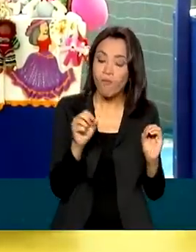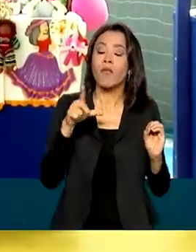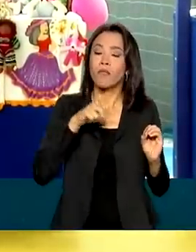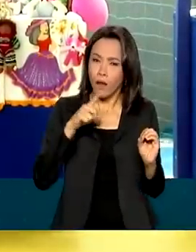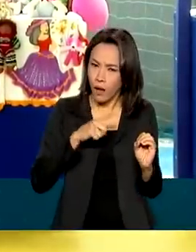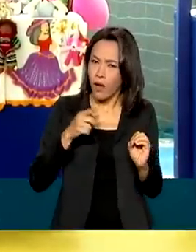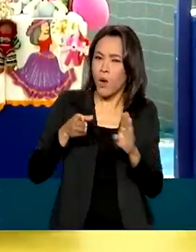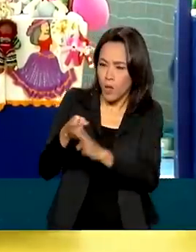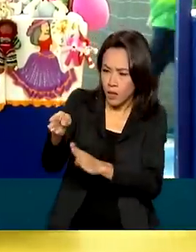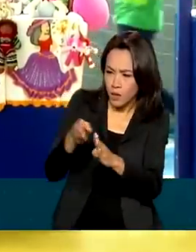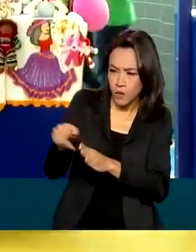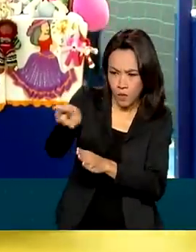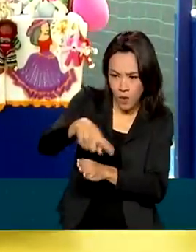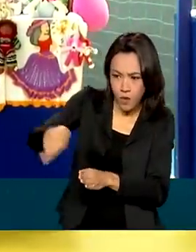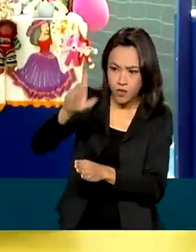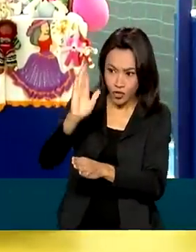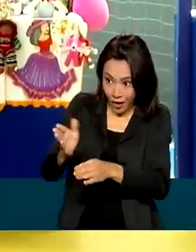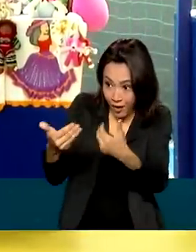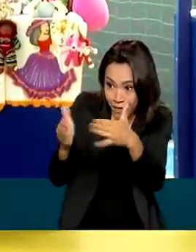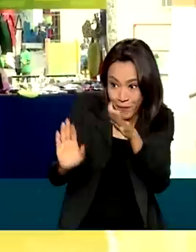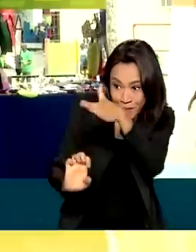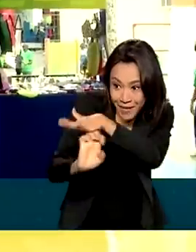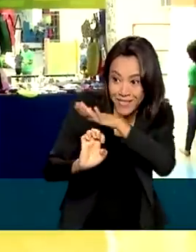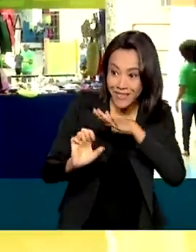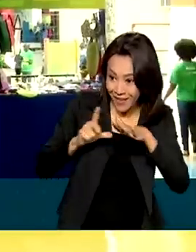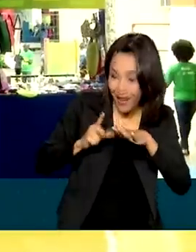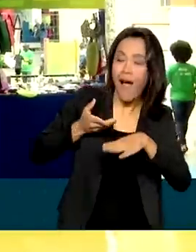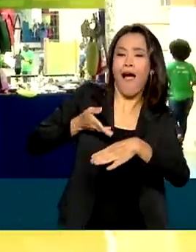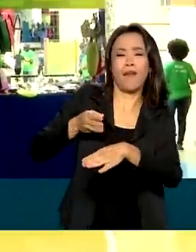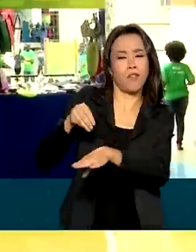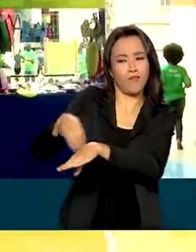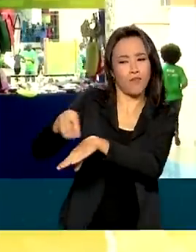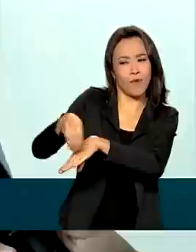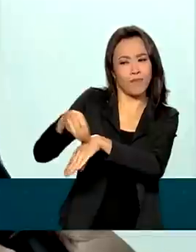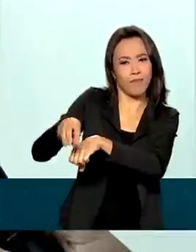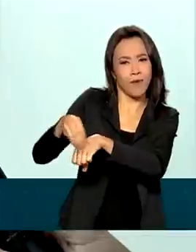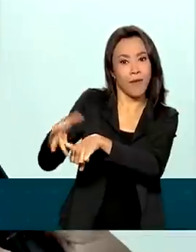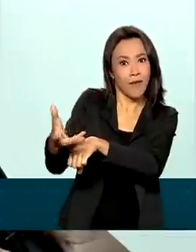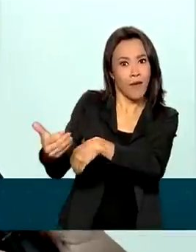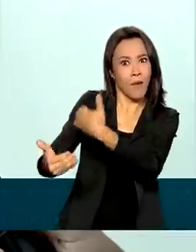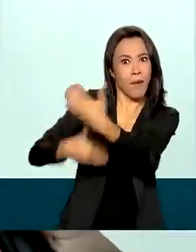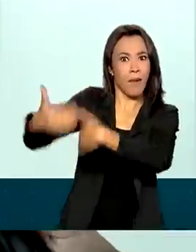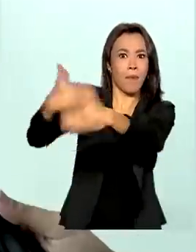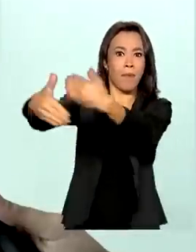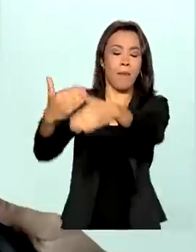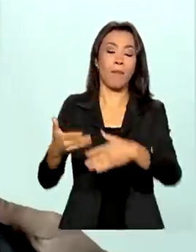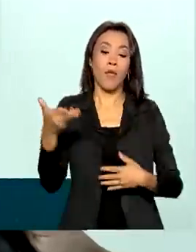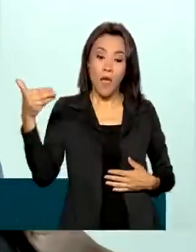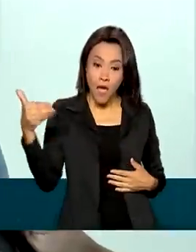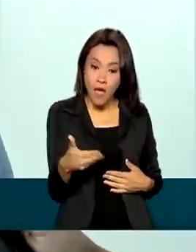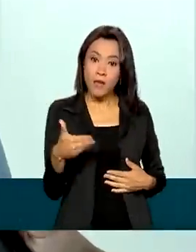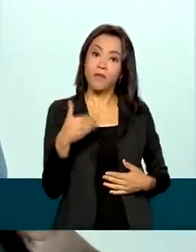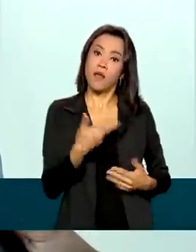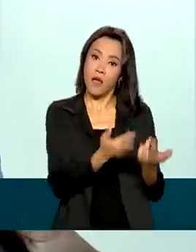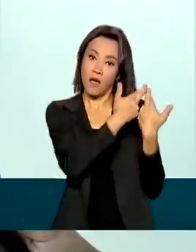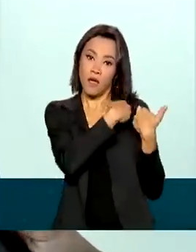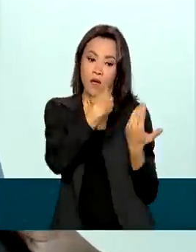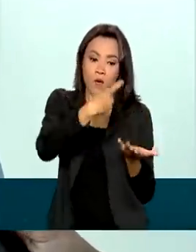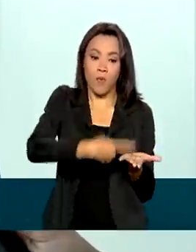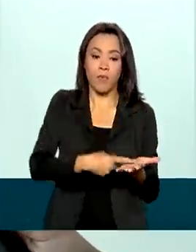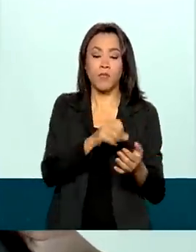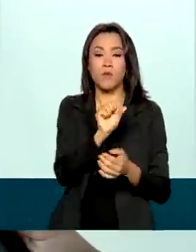também para quem já abriu a própria empresa e quer crescer mais. Esse é o grande papel do Sebrae. O Sebrae trabalha